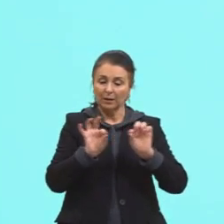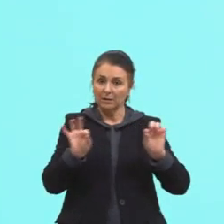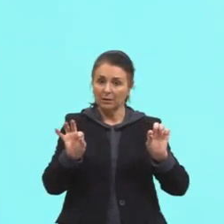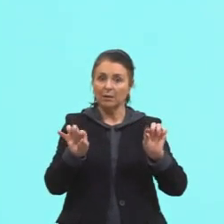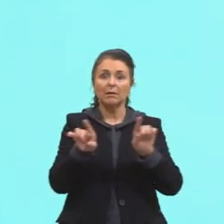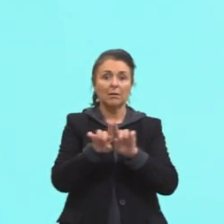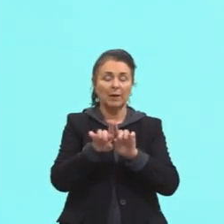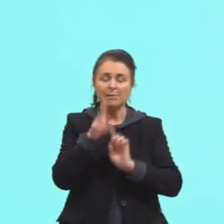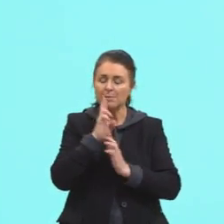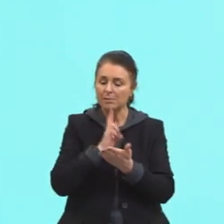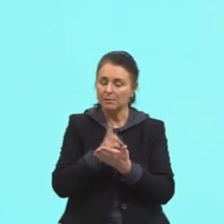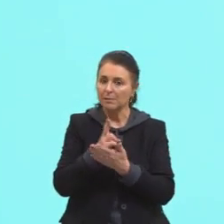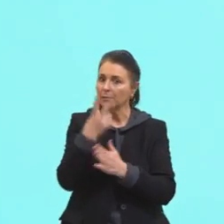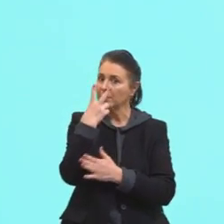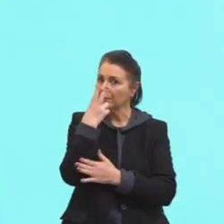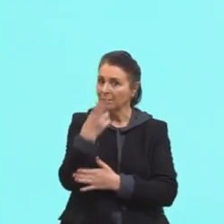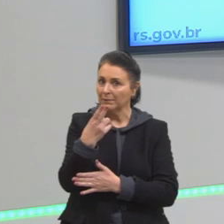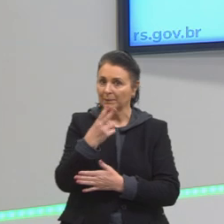elas também.